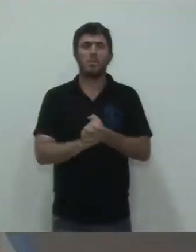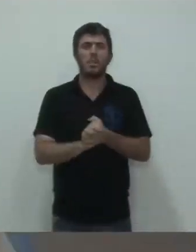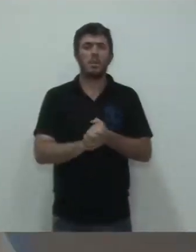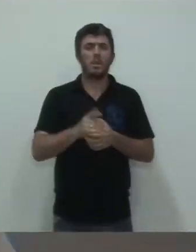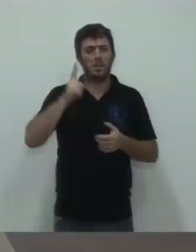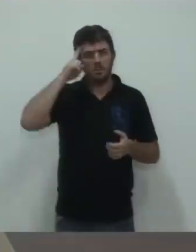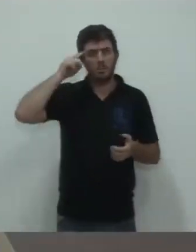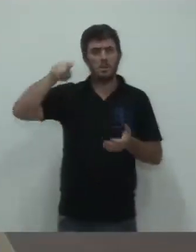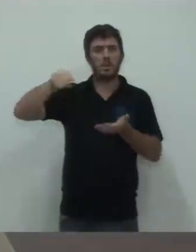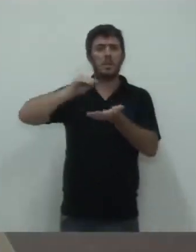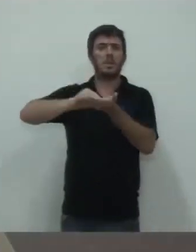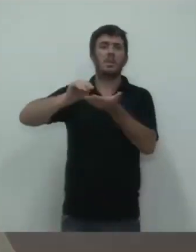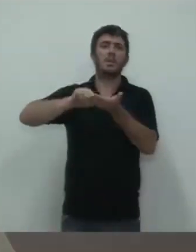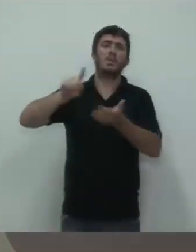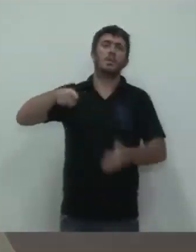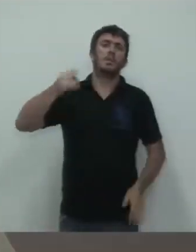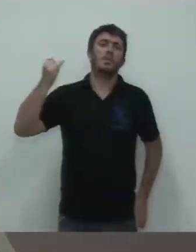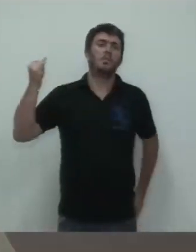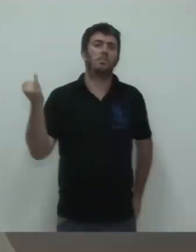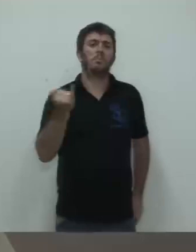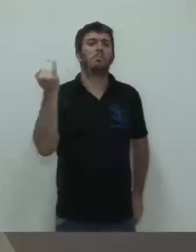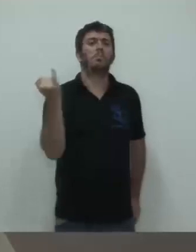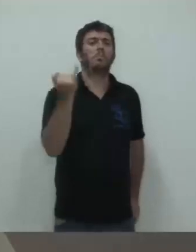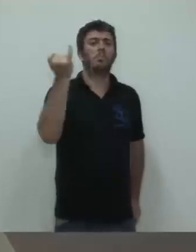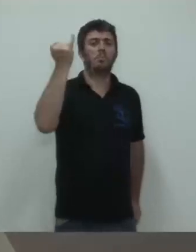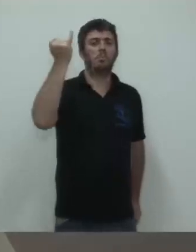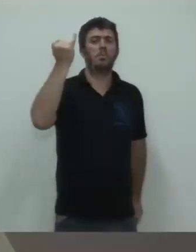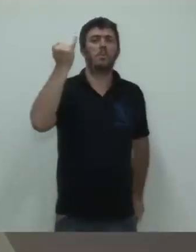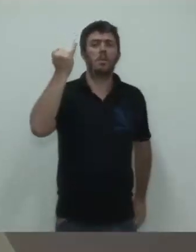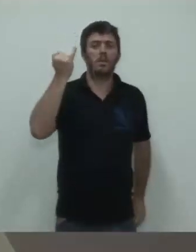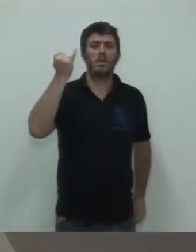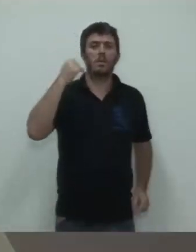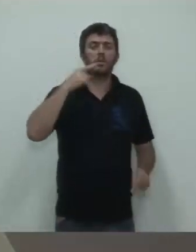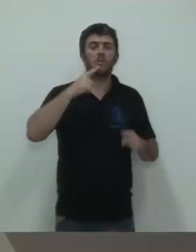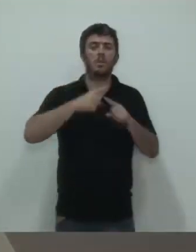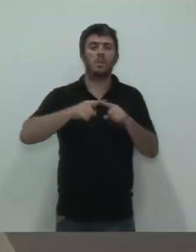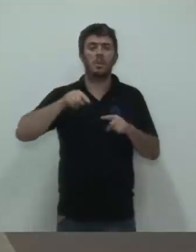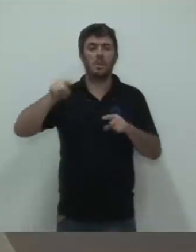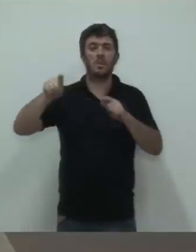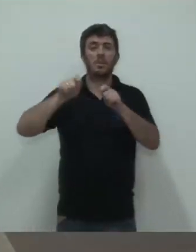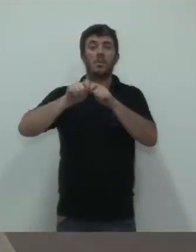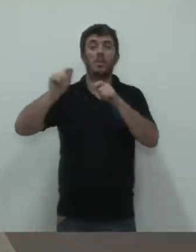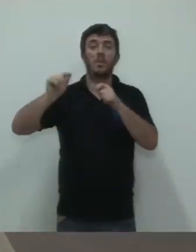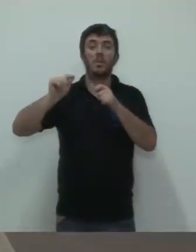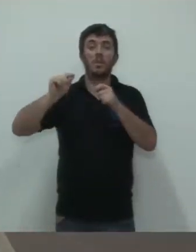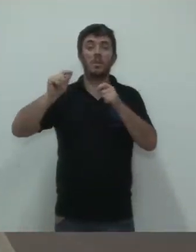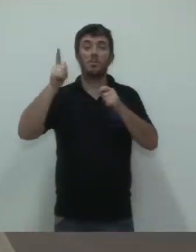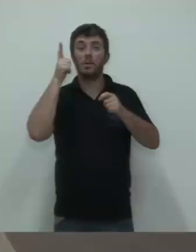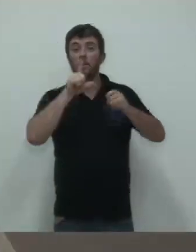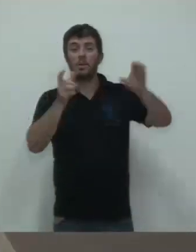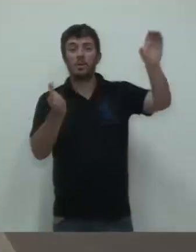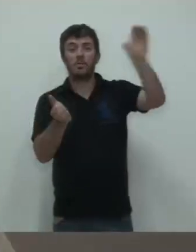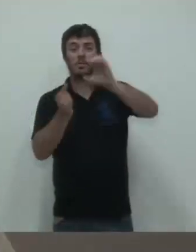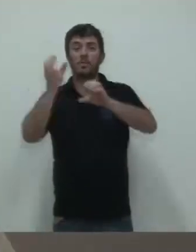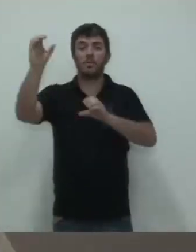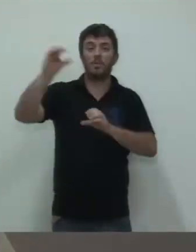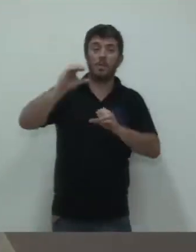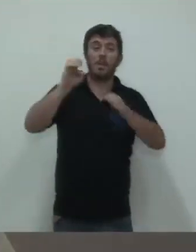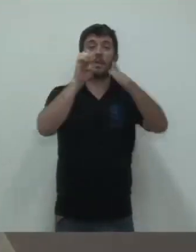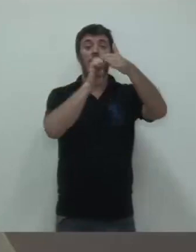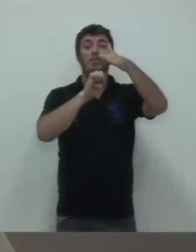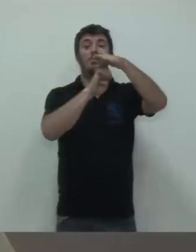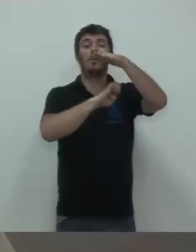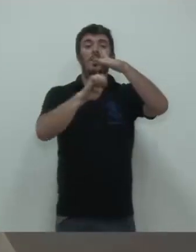secretarias mais importantes do município, no sentido de que é ela que trabalha para se buscar recursos, sobretudo das